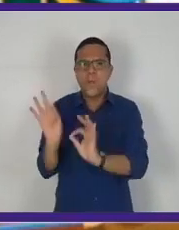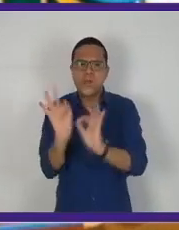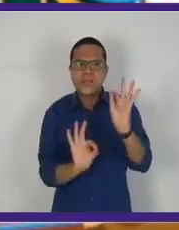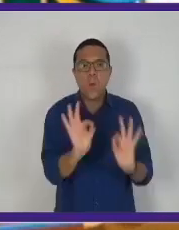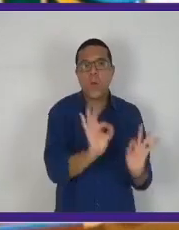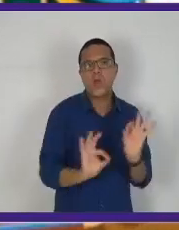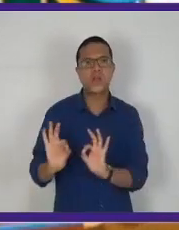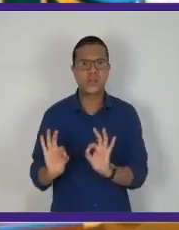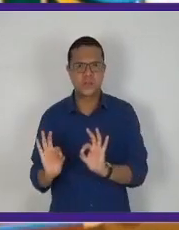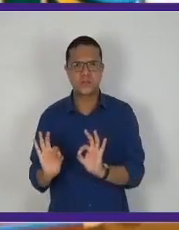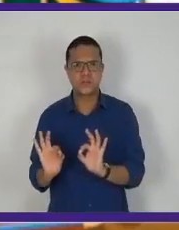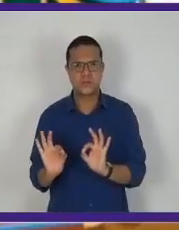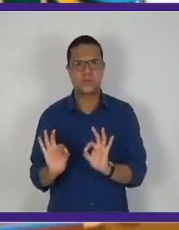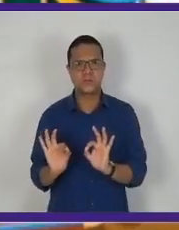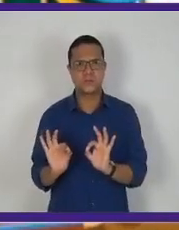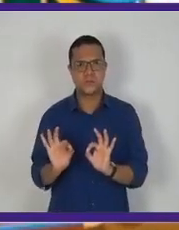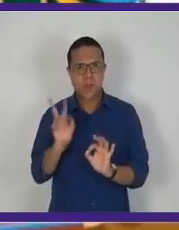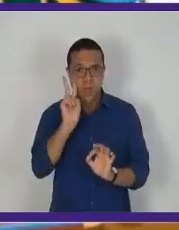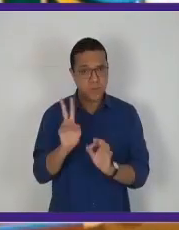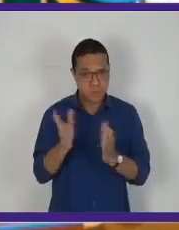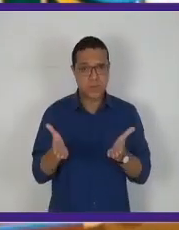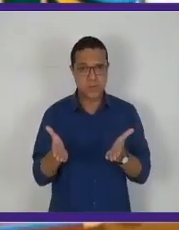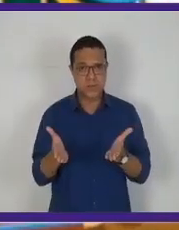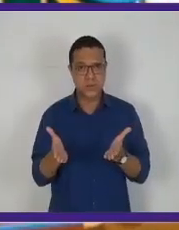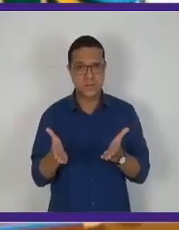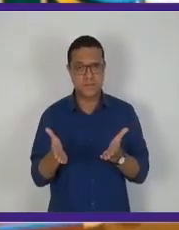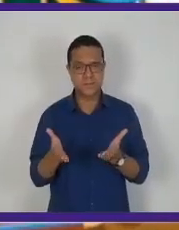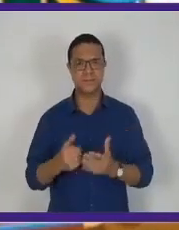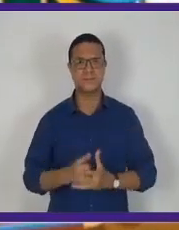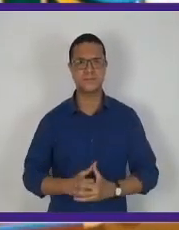como a gente faz essa questão? Agora.